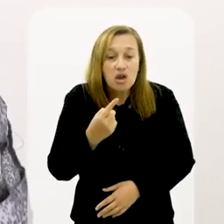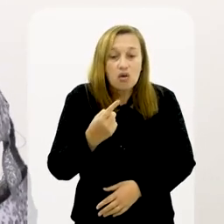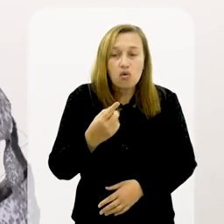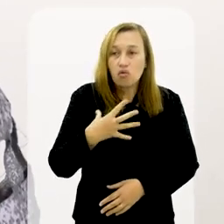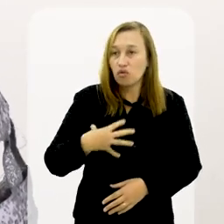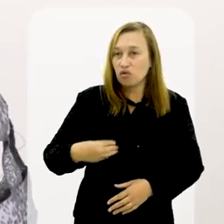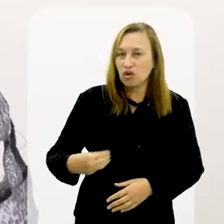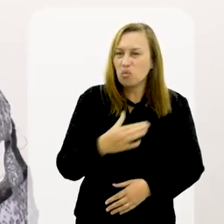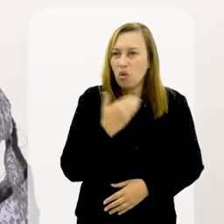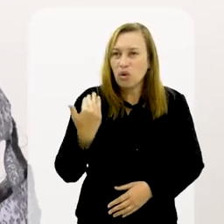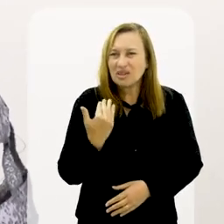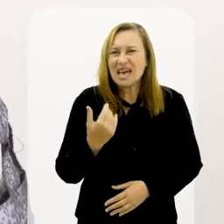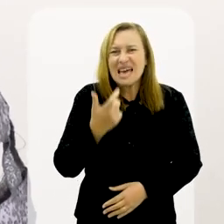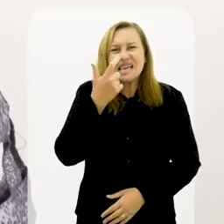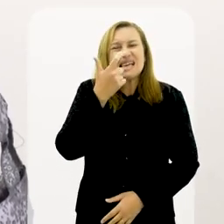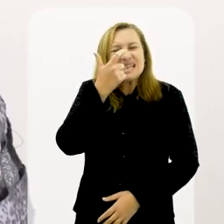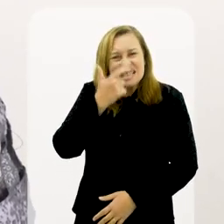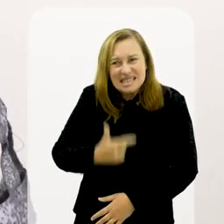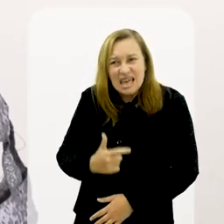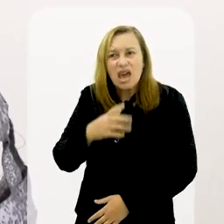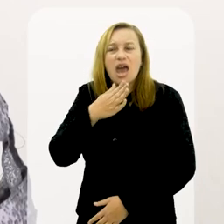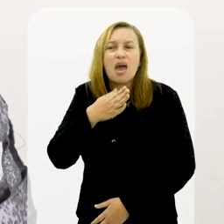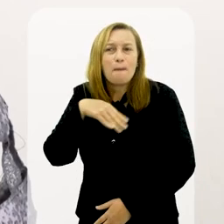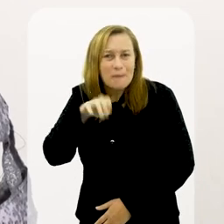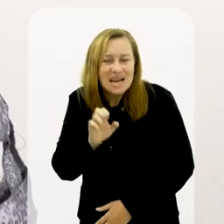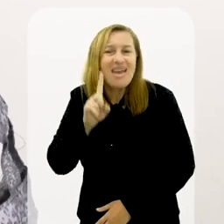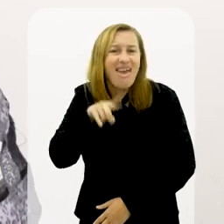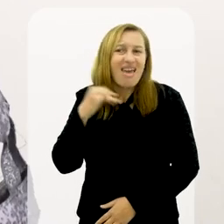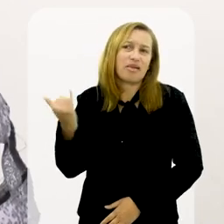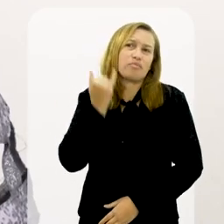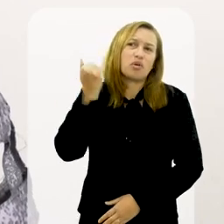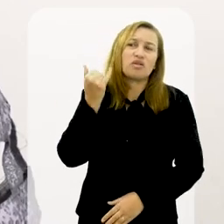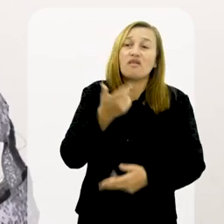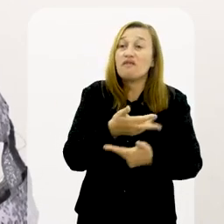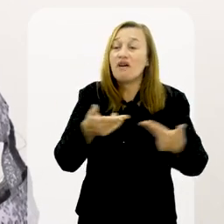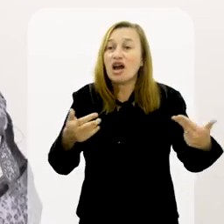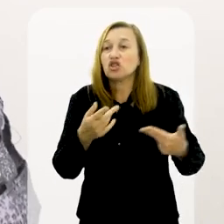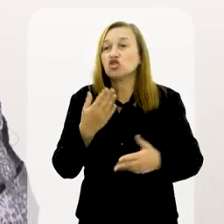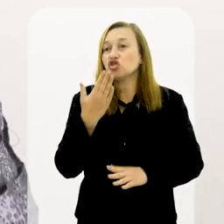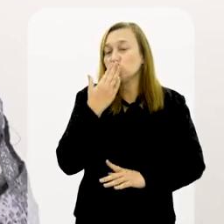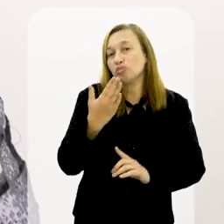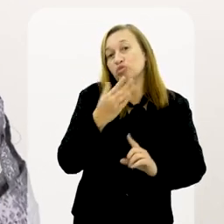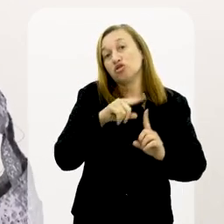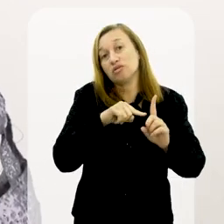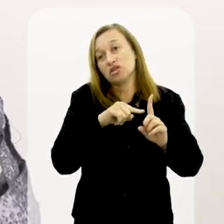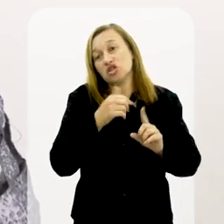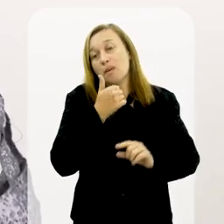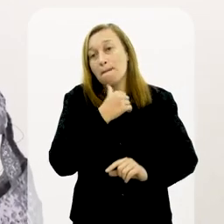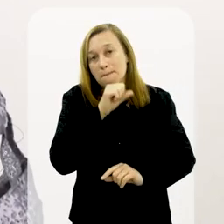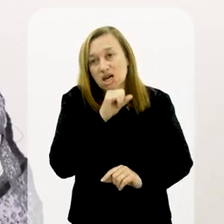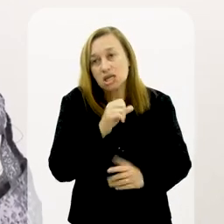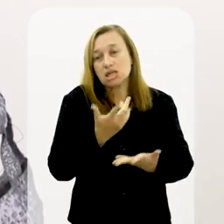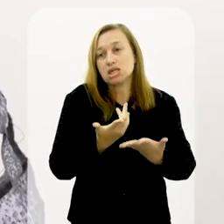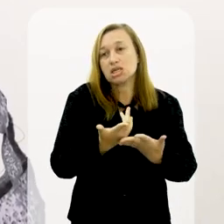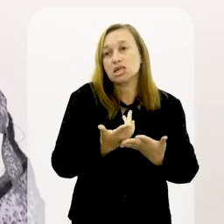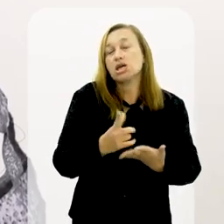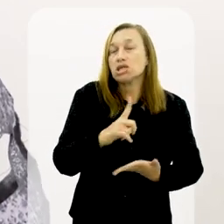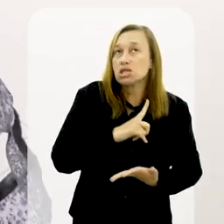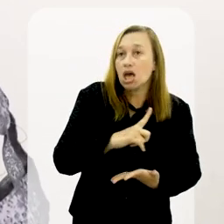a questão é, ser mãe é muito importante. Há vários tipos de maternidade.